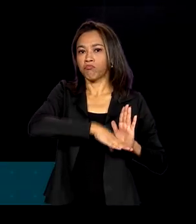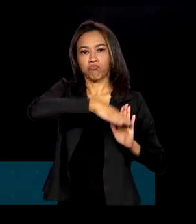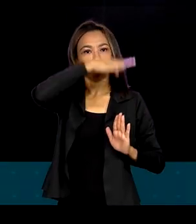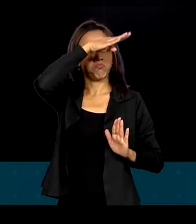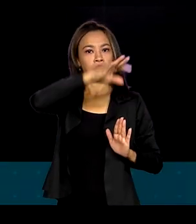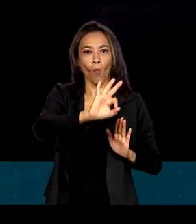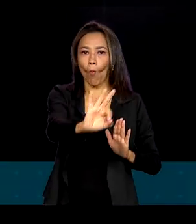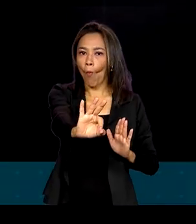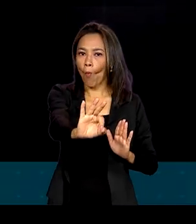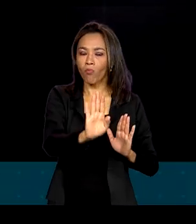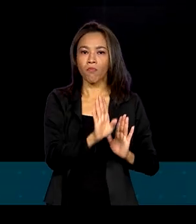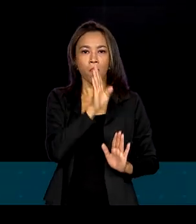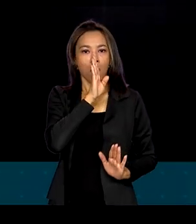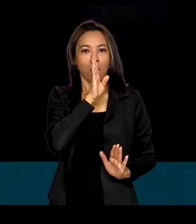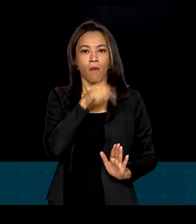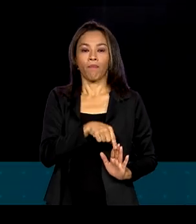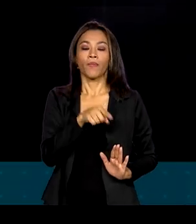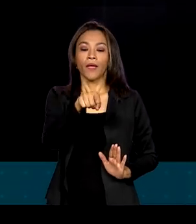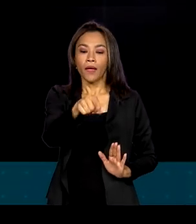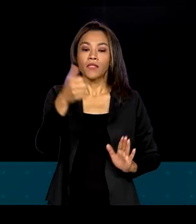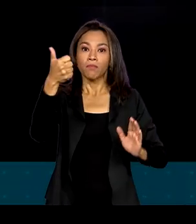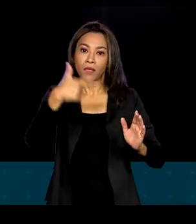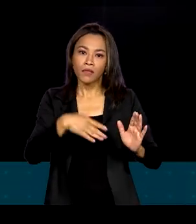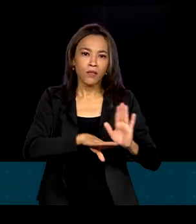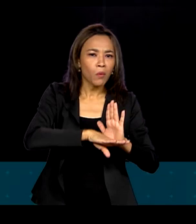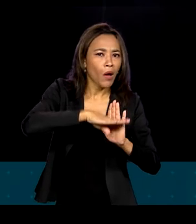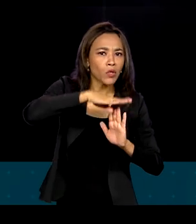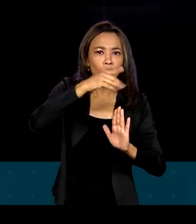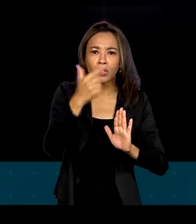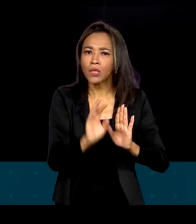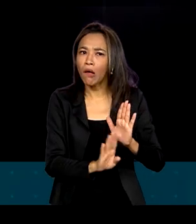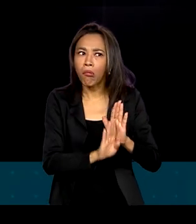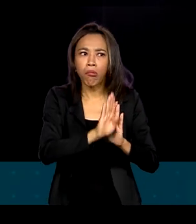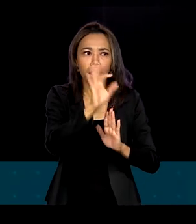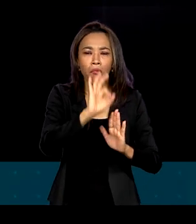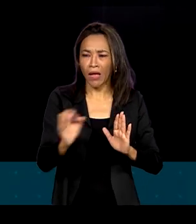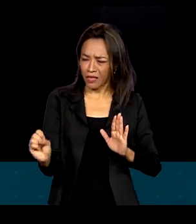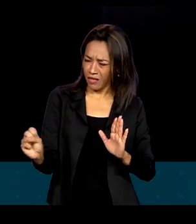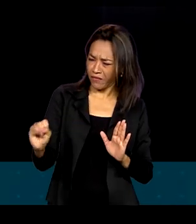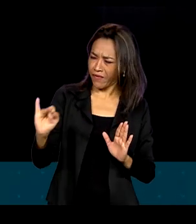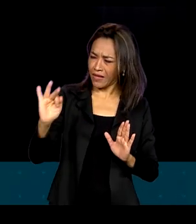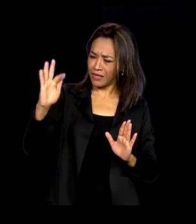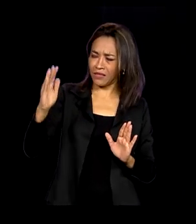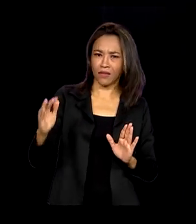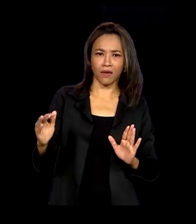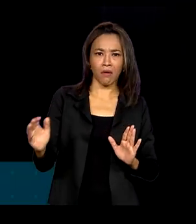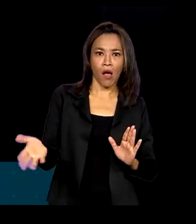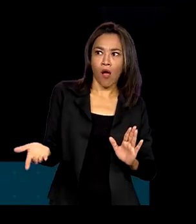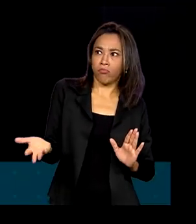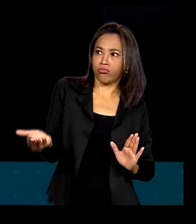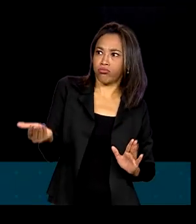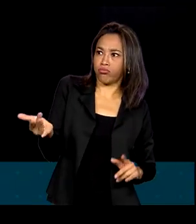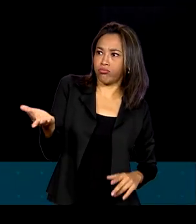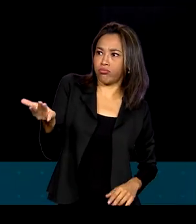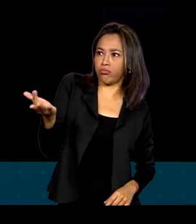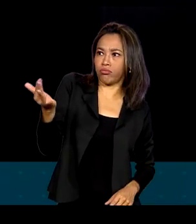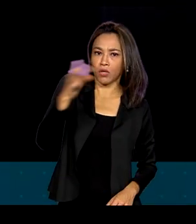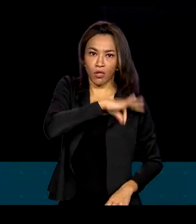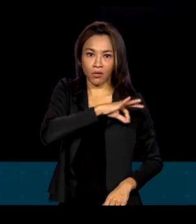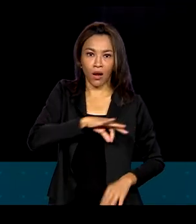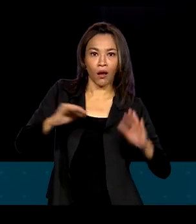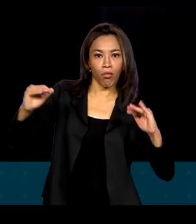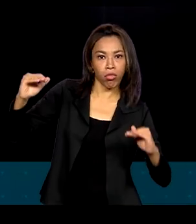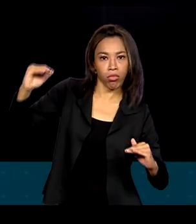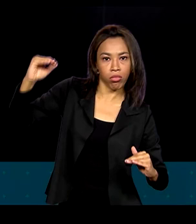reajuste, com redução dos salários, todos corroídos, com essa inflação galopante, a nossa